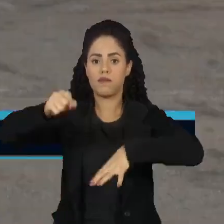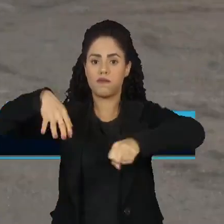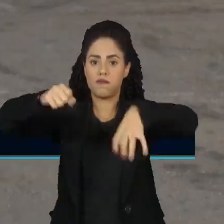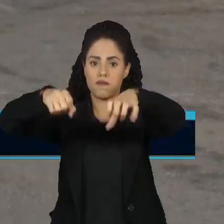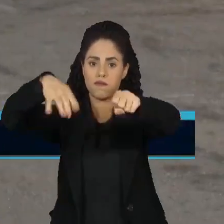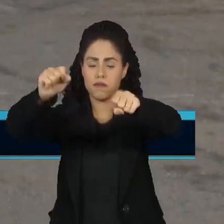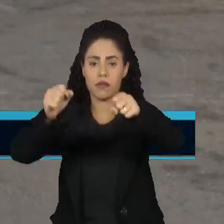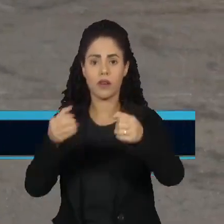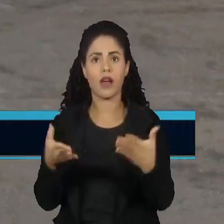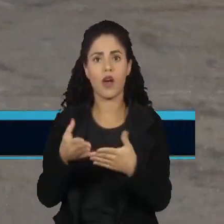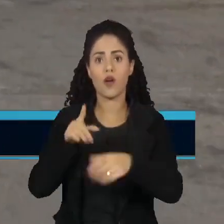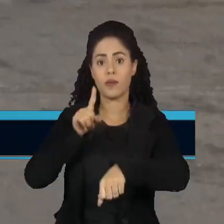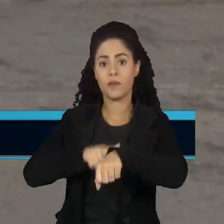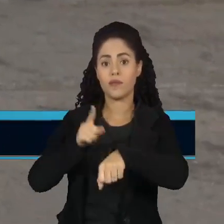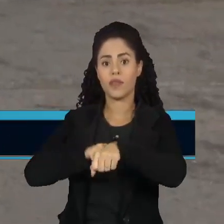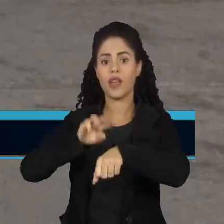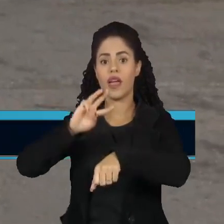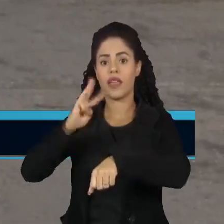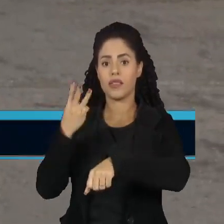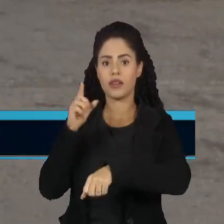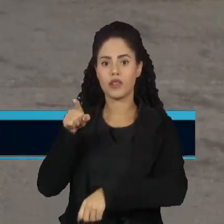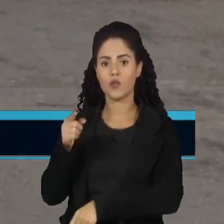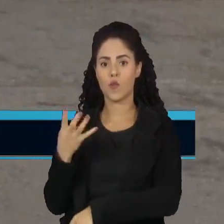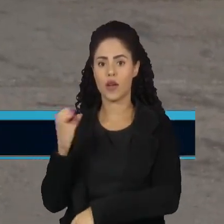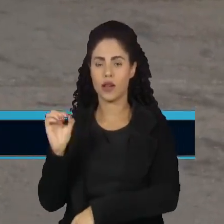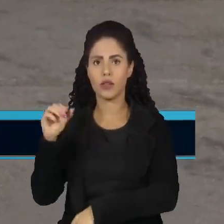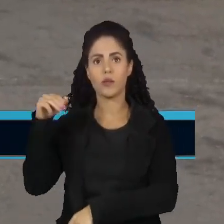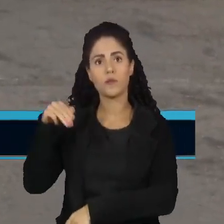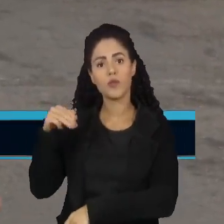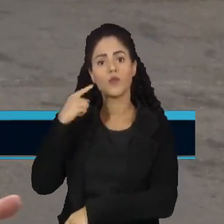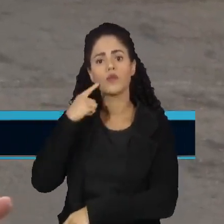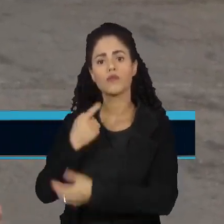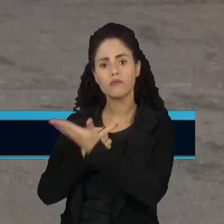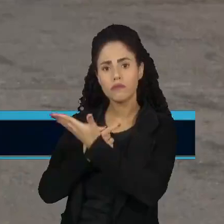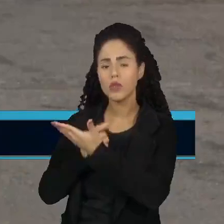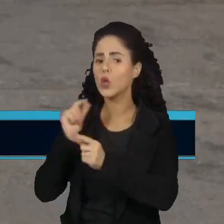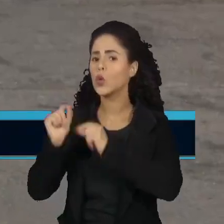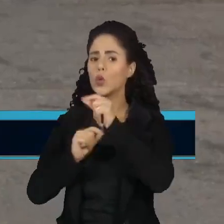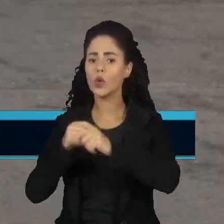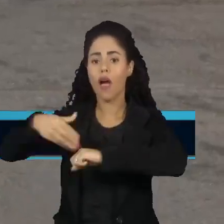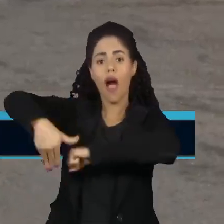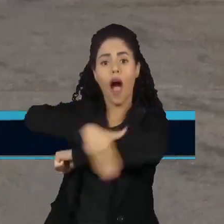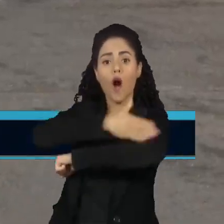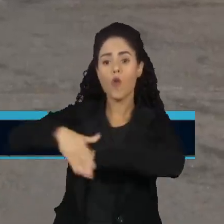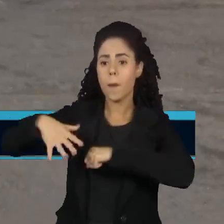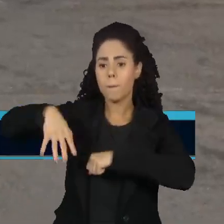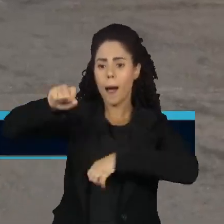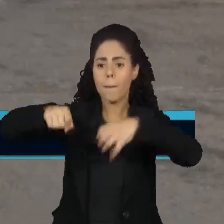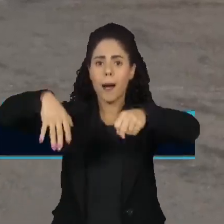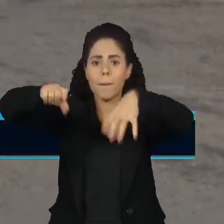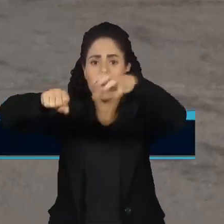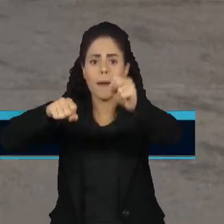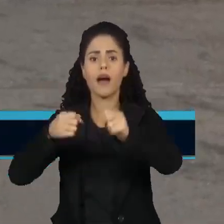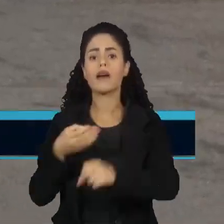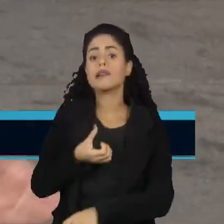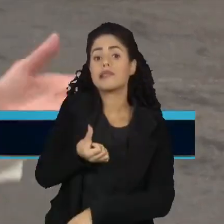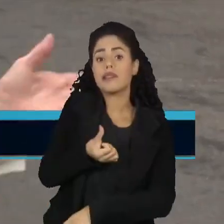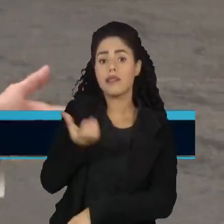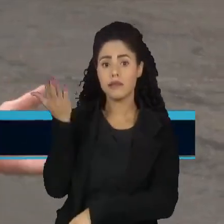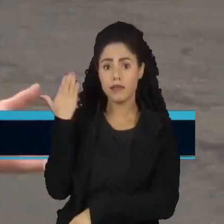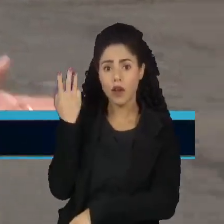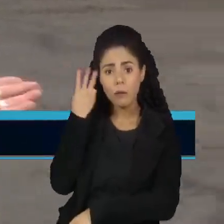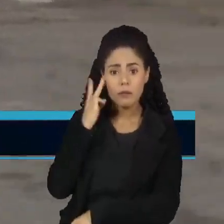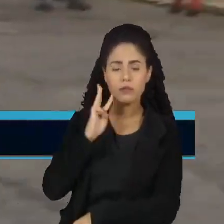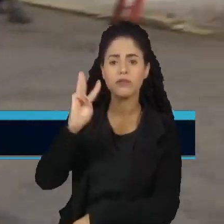luz. Agora são três horas e quarenta minutos e pelo menos todo este quarteirão está sem luz desde sexta-feira.